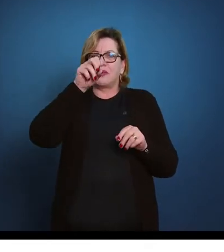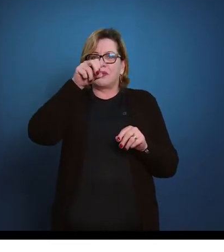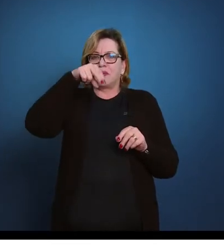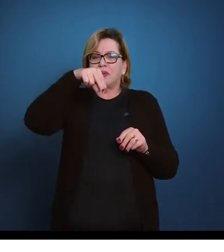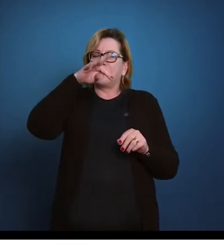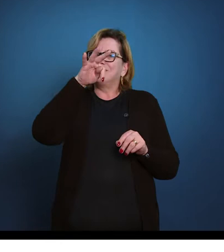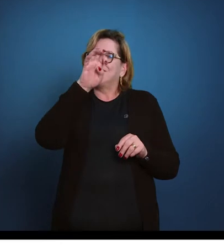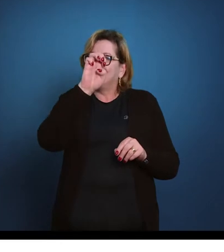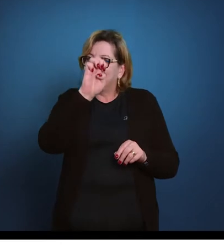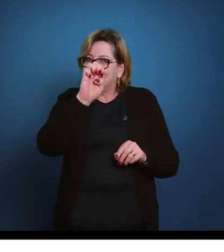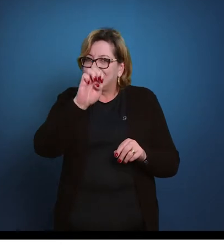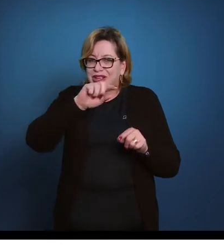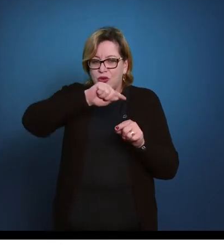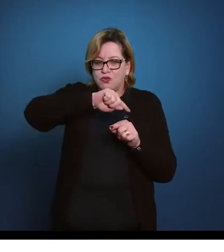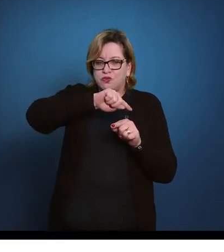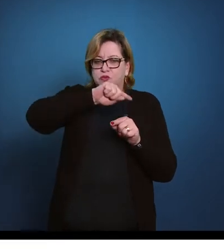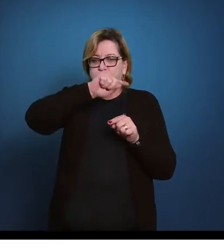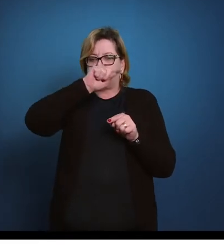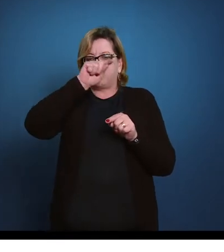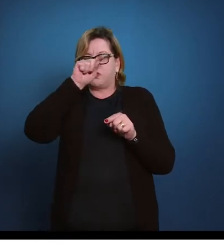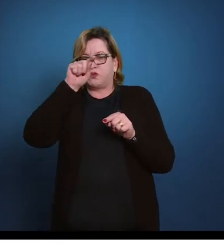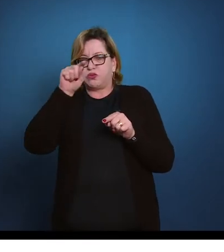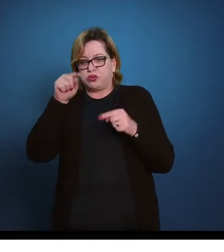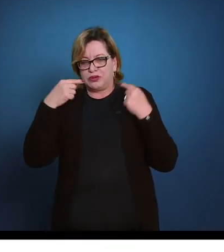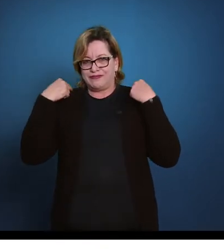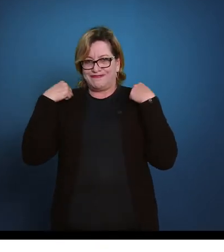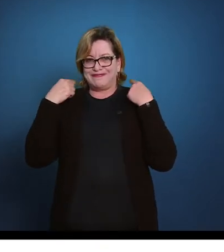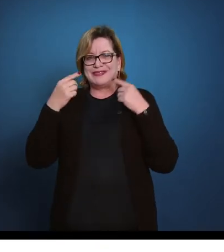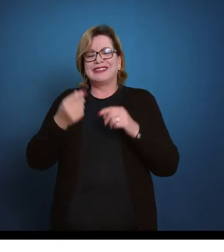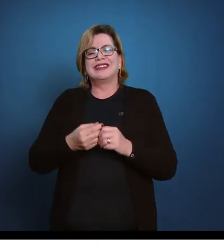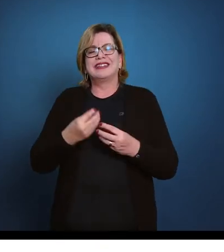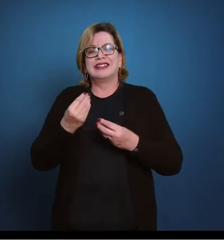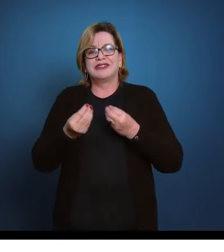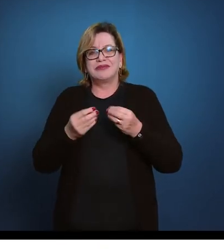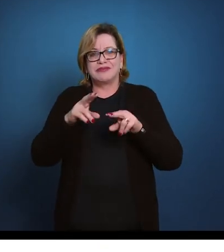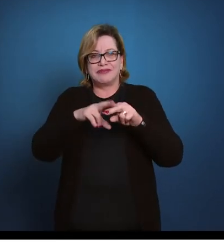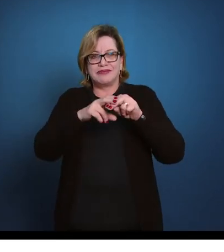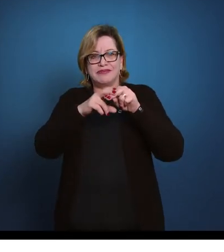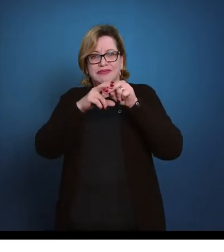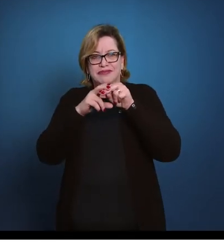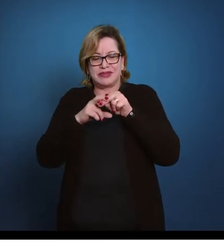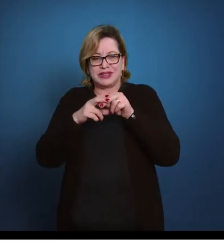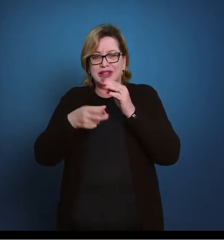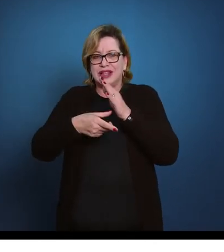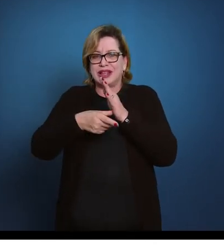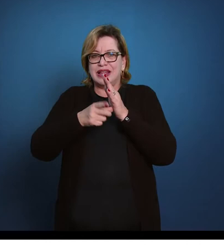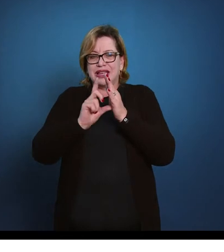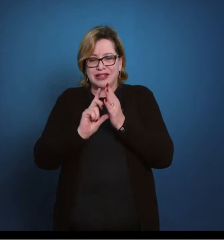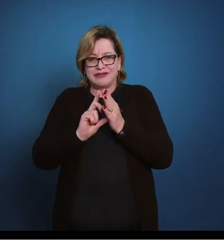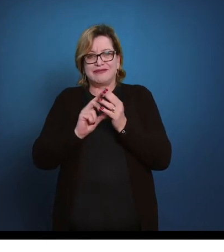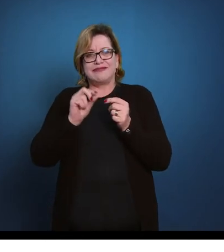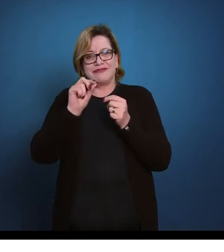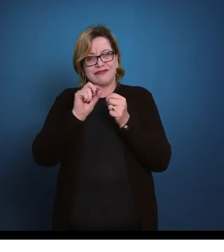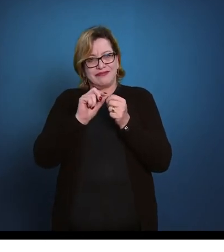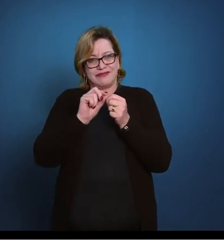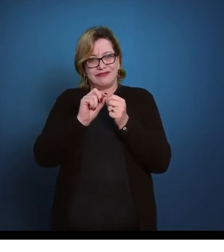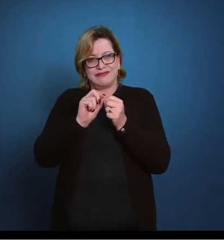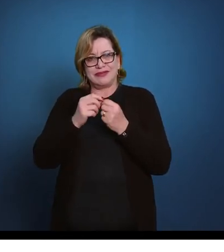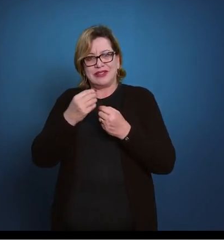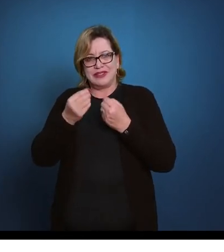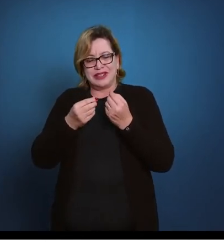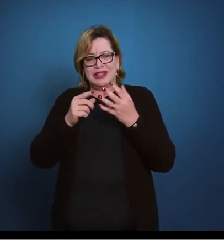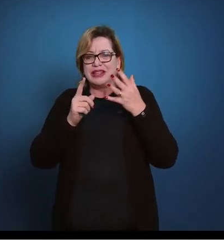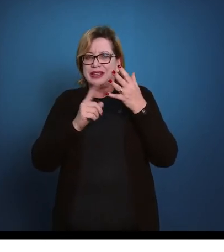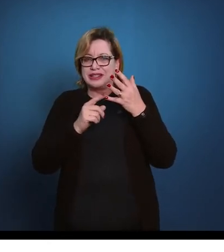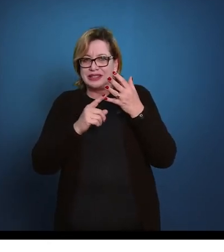realizar um arco com o tronco, certo? Por isso, a gente, antes de fazer o processo